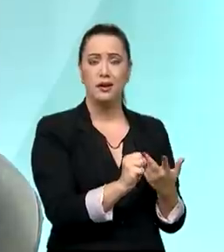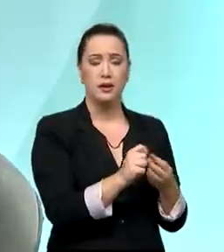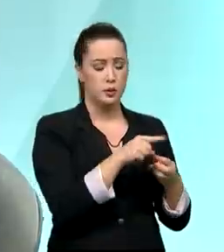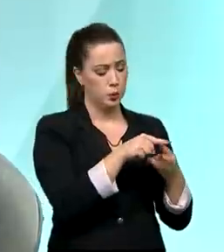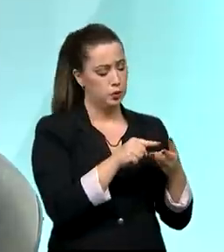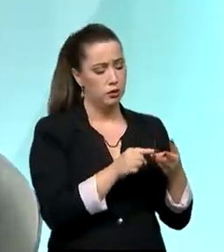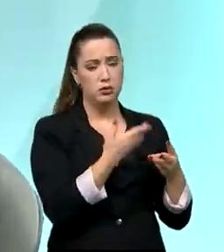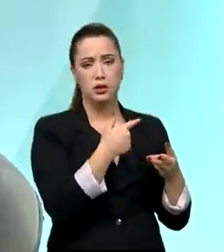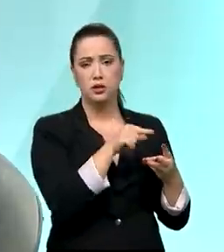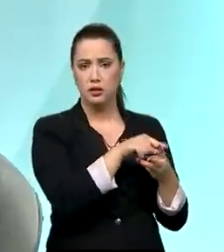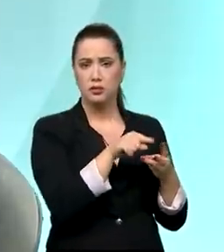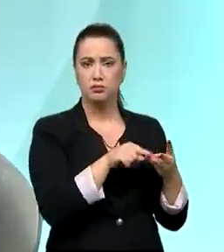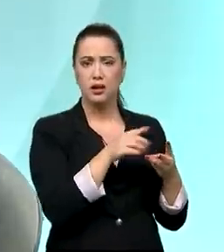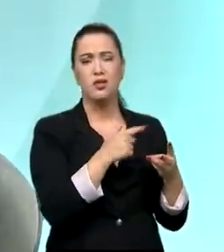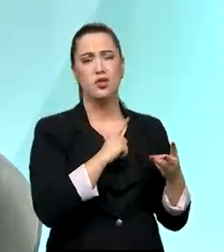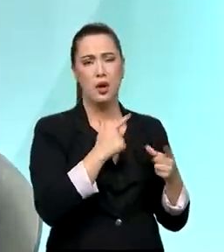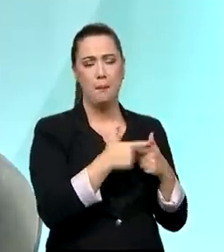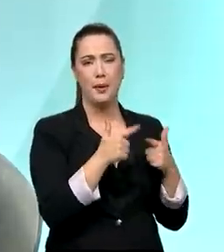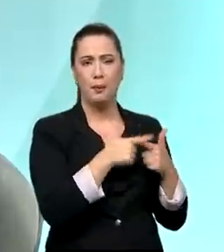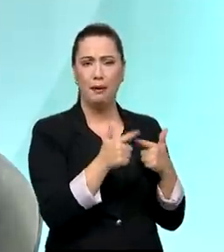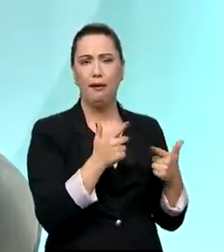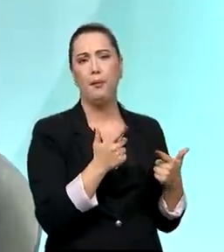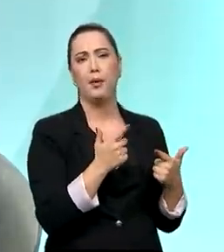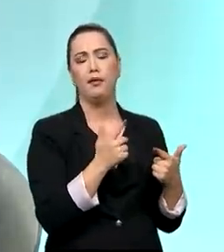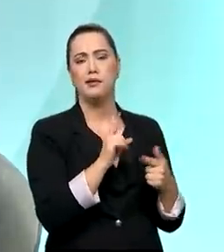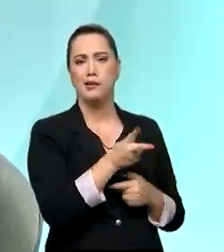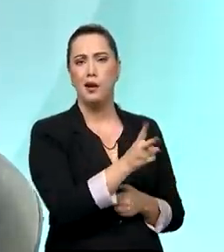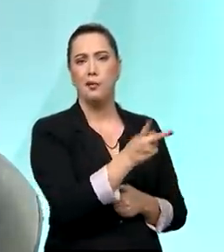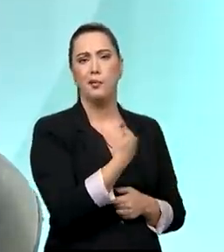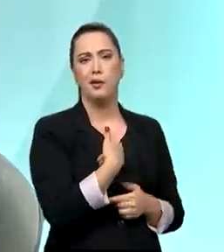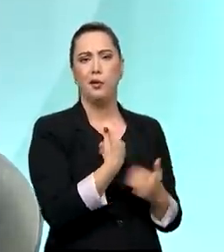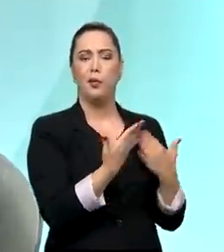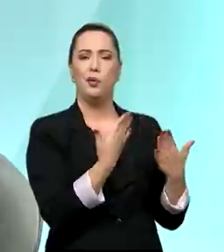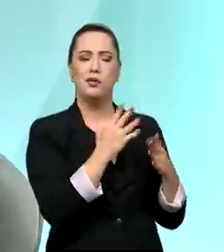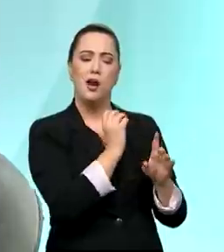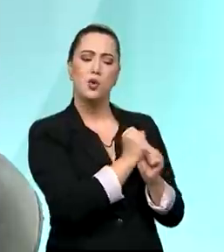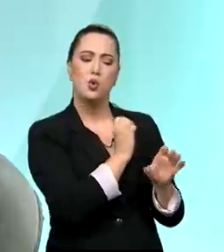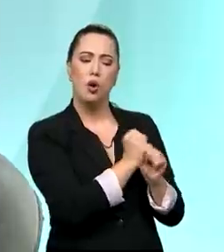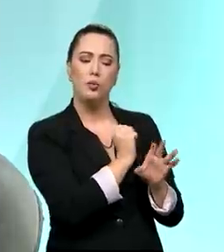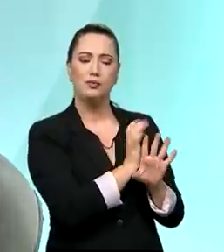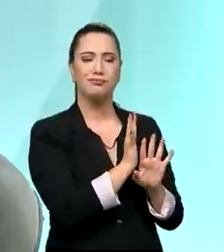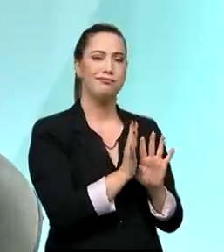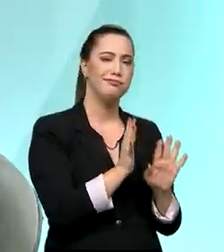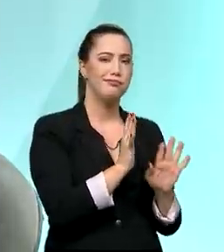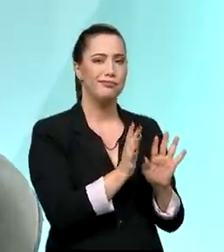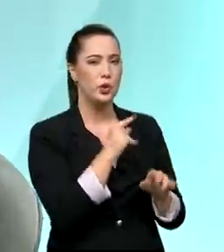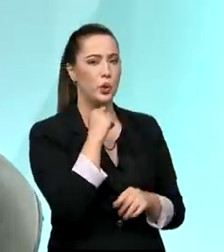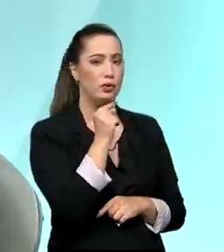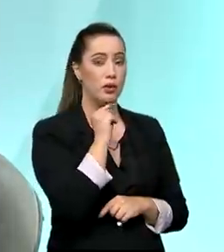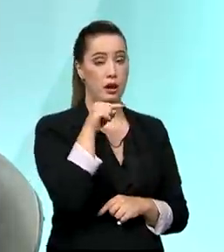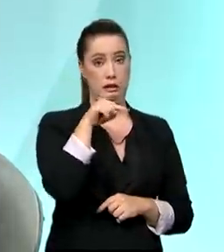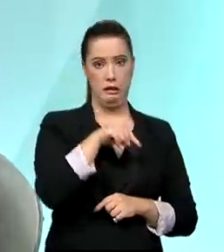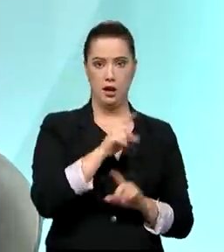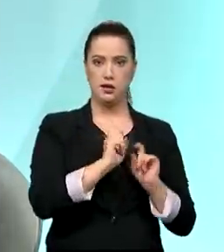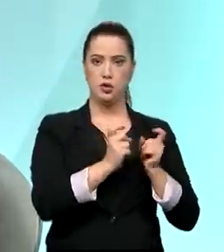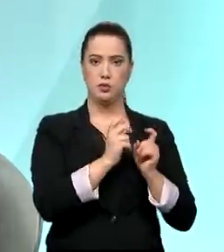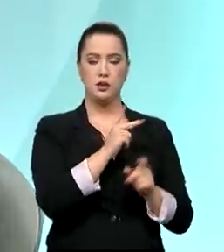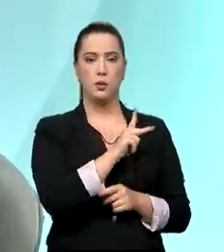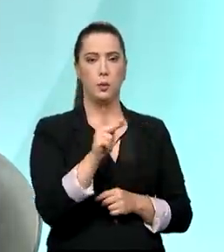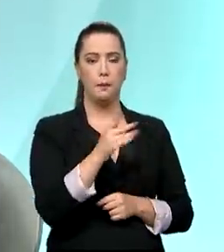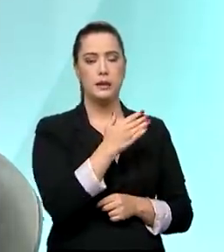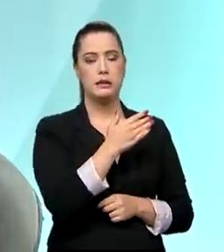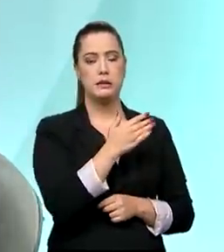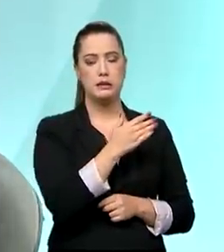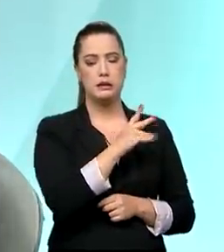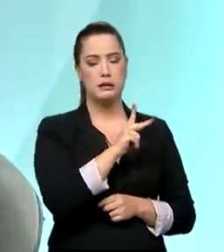problema, que é a ressalva no balanço. Ou seja, os balanços não eram confiáveis. Nesta gestão do presidente Bolsonaro,